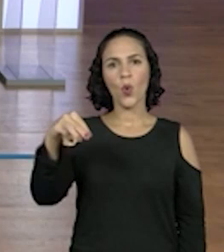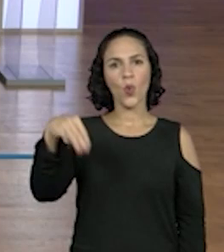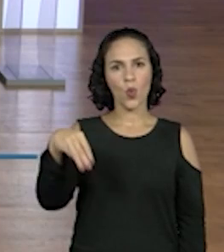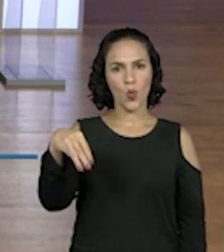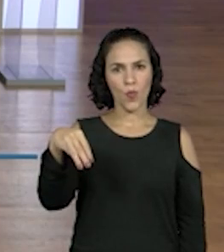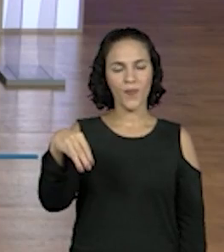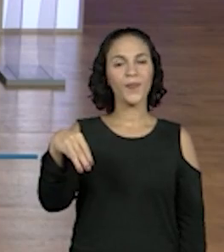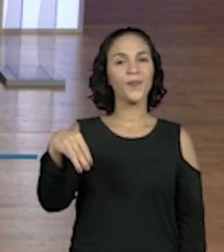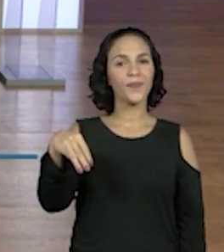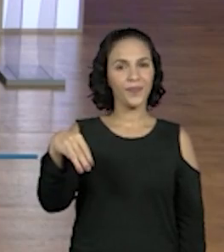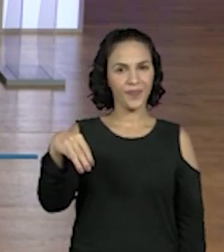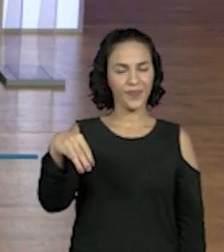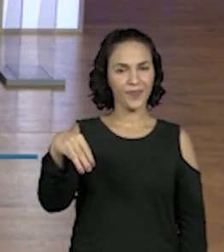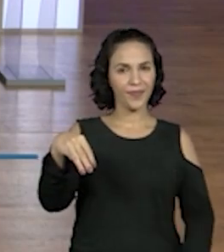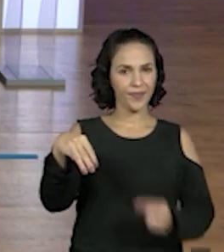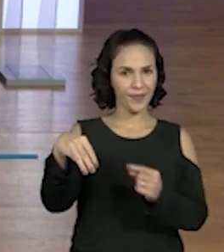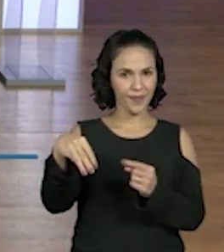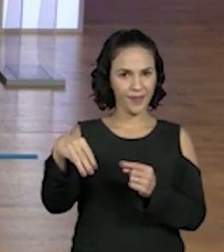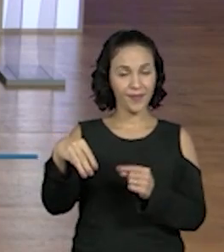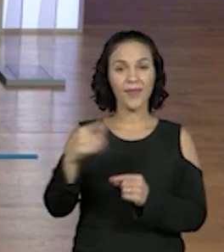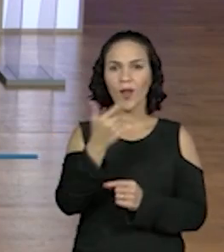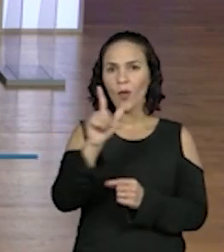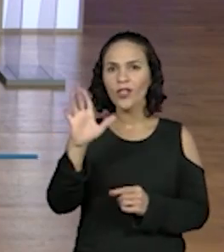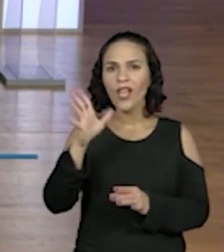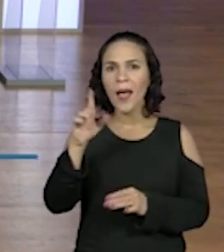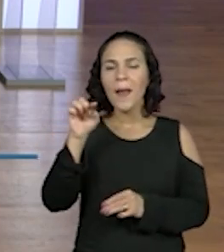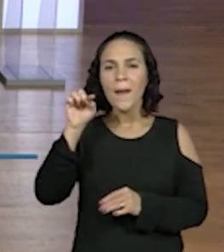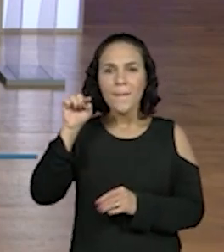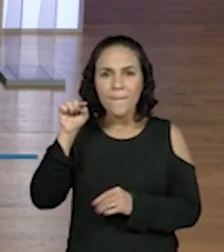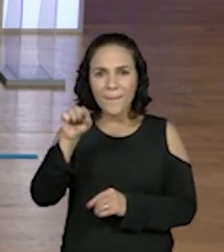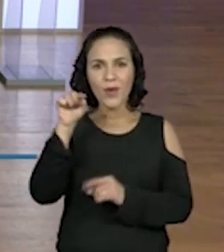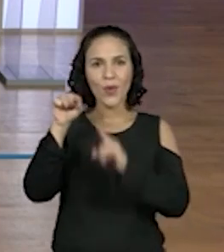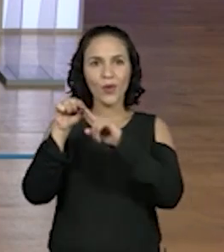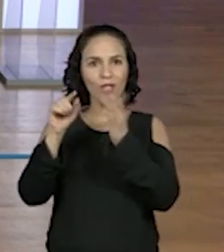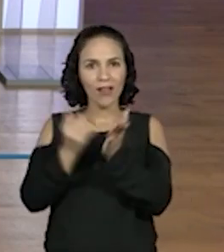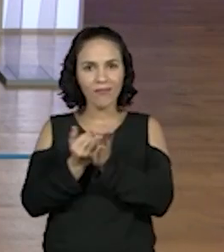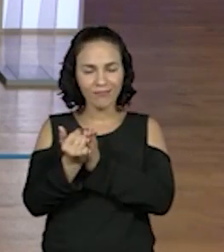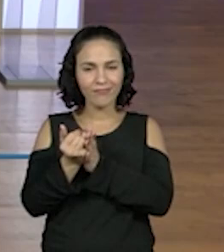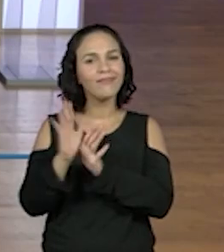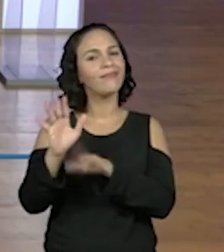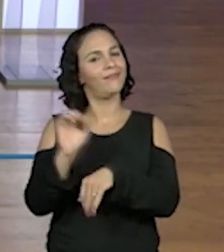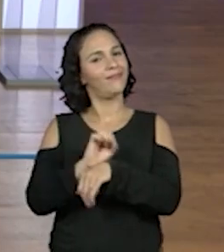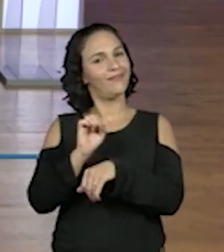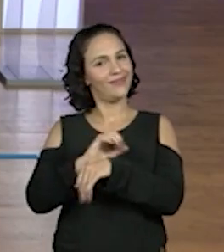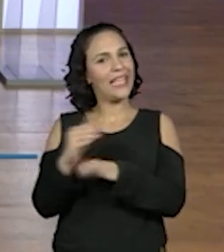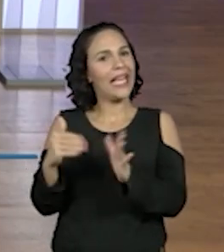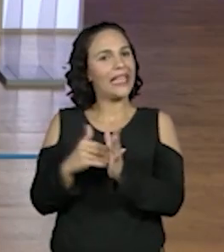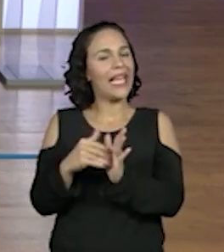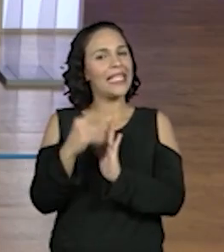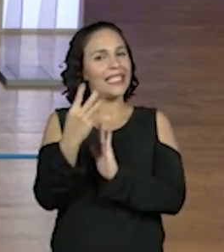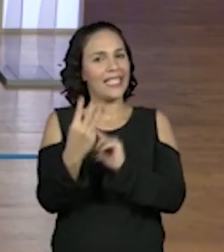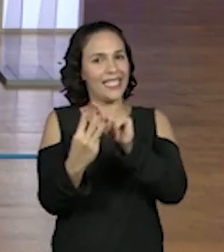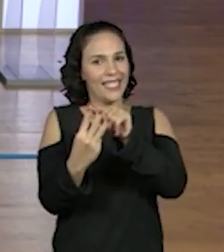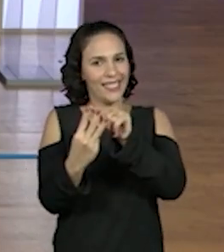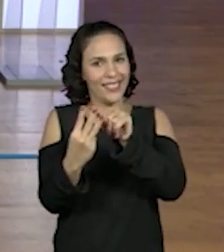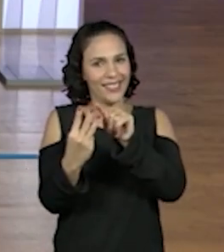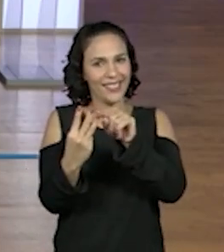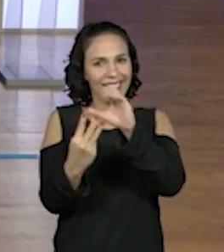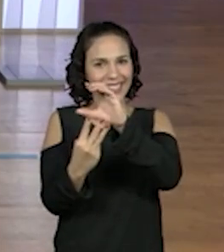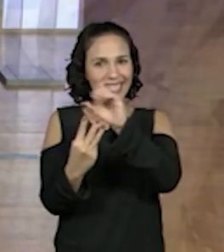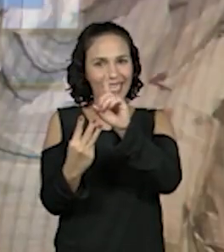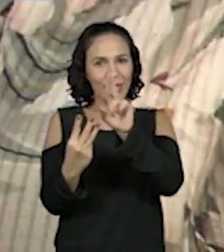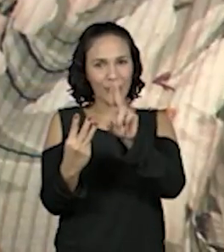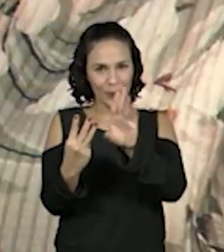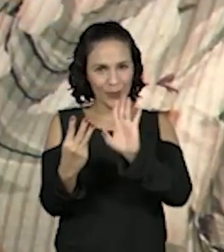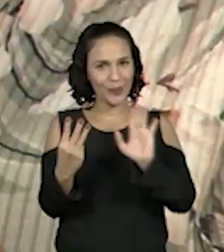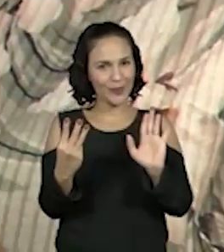oitenta e três. A gente vai na próxima que montar maiores. Então, vamos lá. Voltando para o...